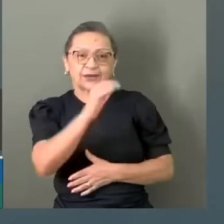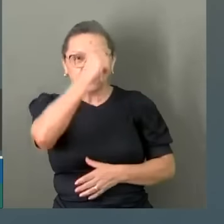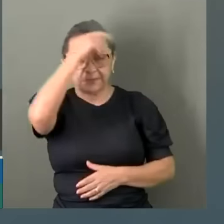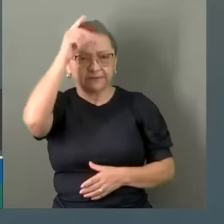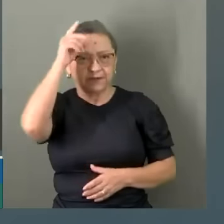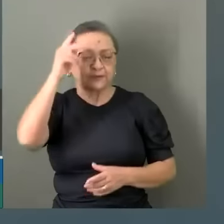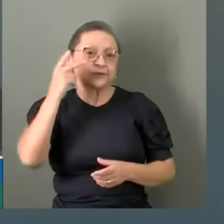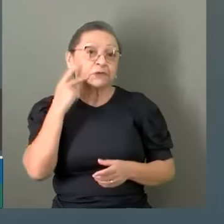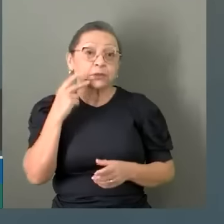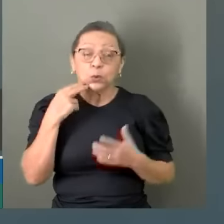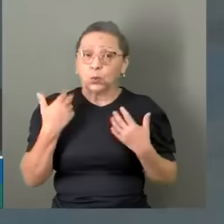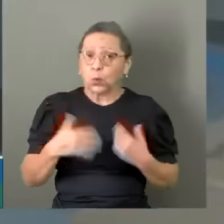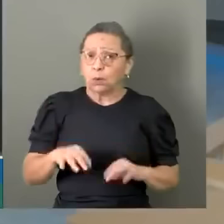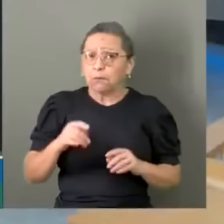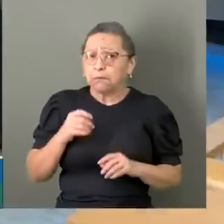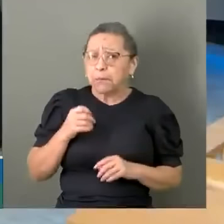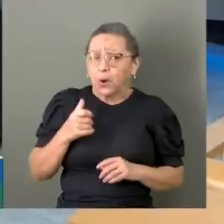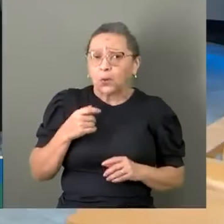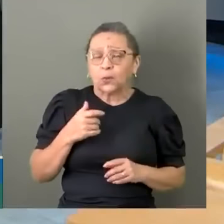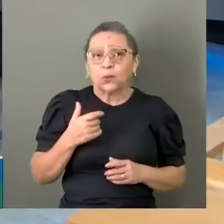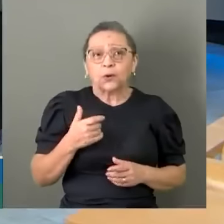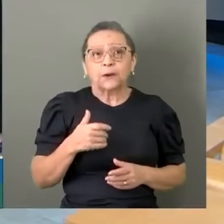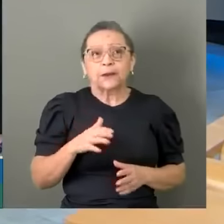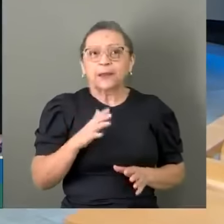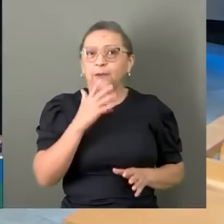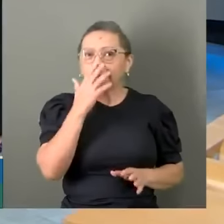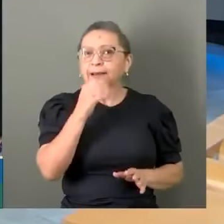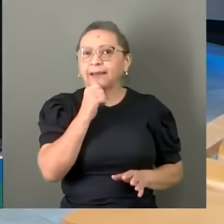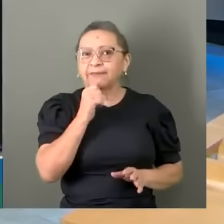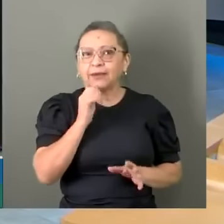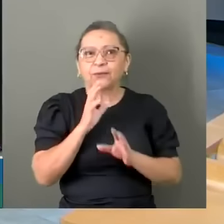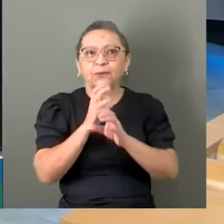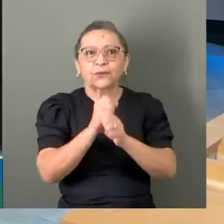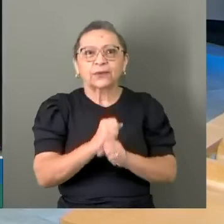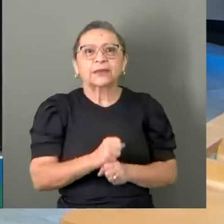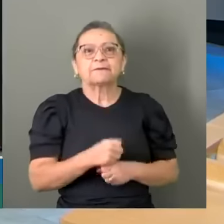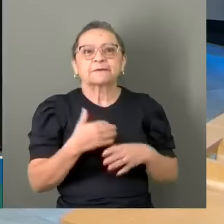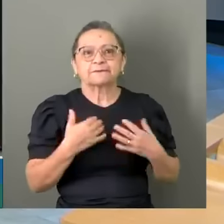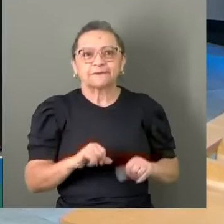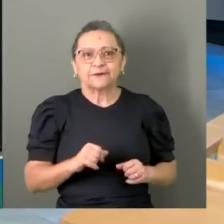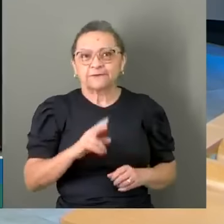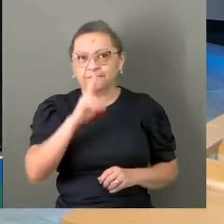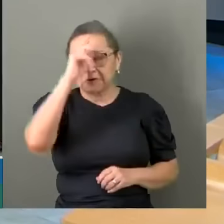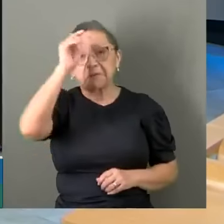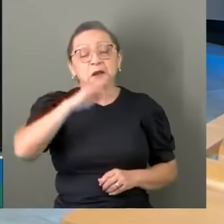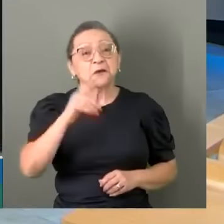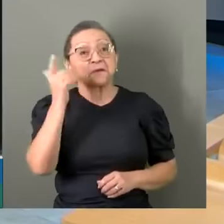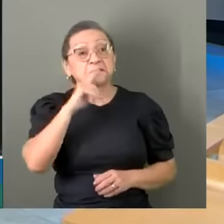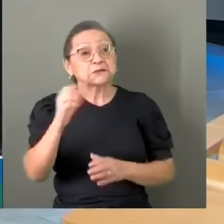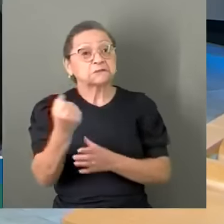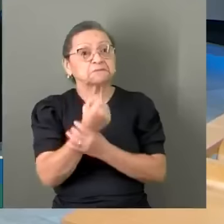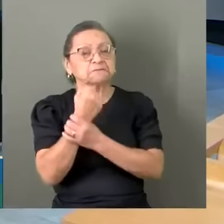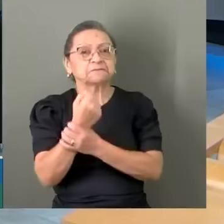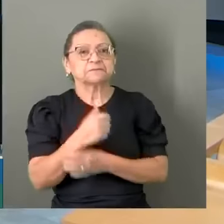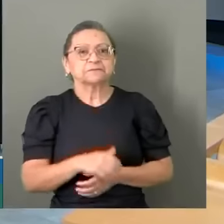diferença pequena, né, e lógico que ainda está concluindo, bem acirrada, mas ele conseguiu garantir aí.